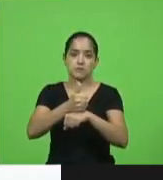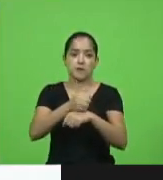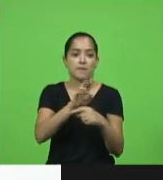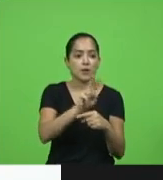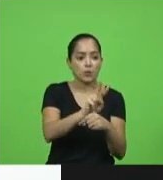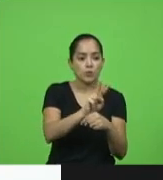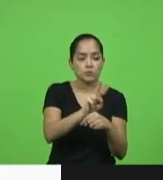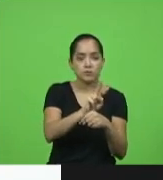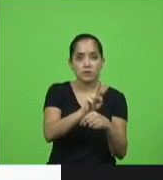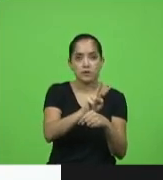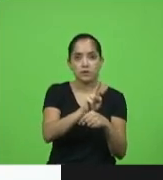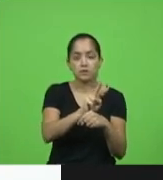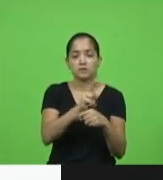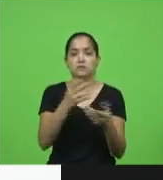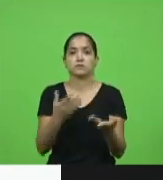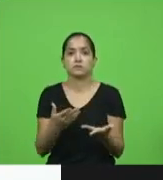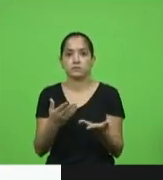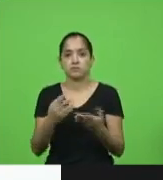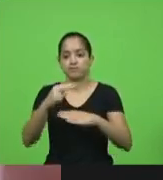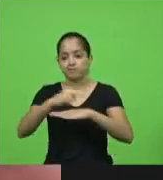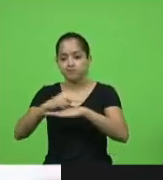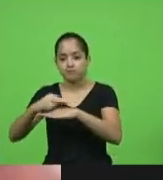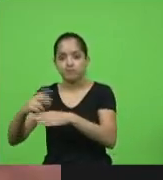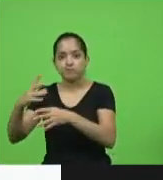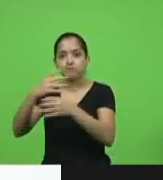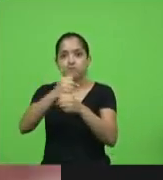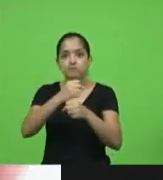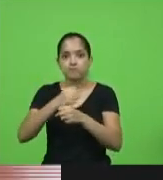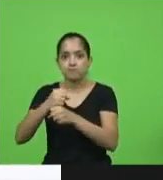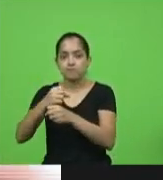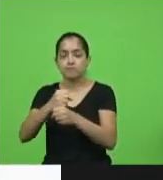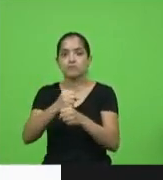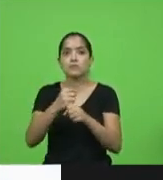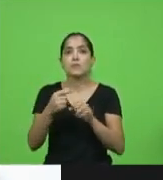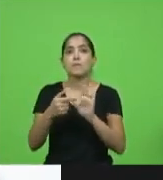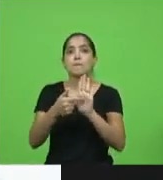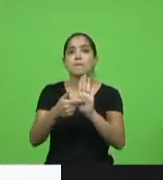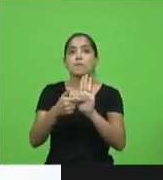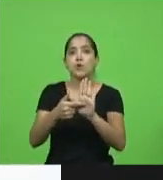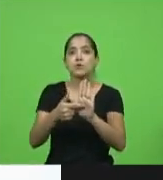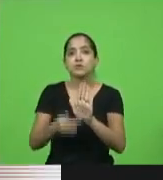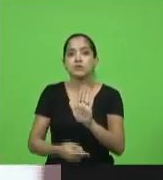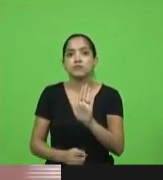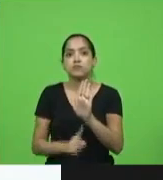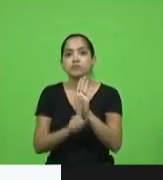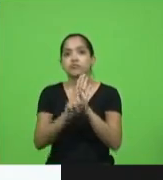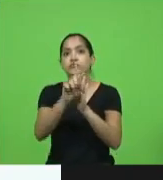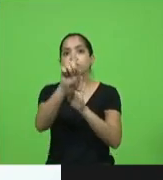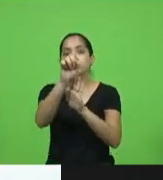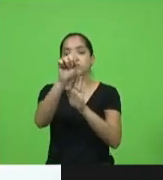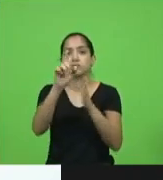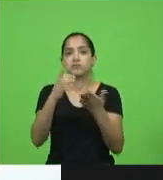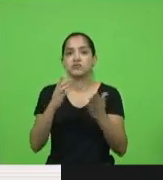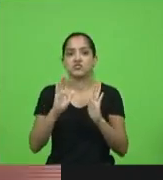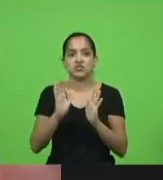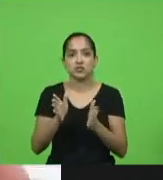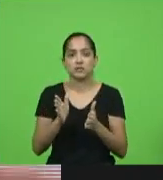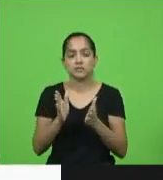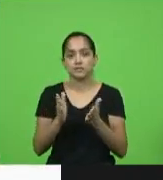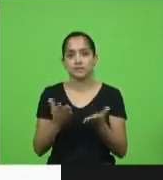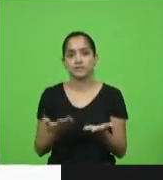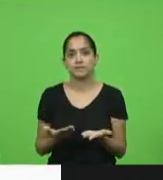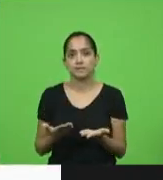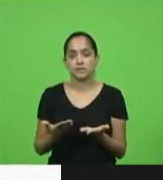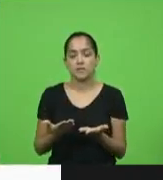a partir de leitos de UTI é um sinal de que ultrapassamos qualquer limite. É